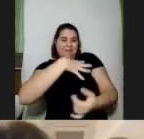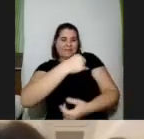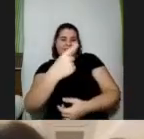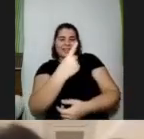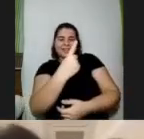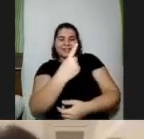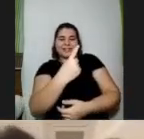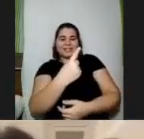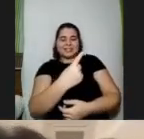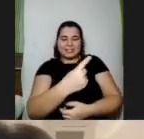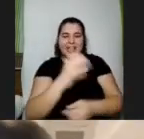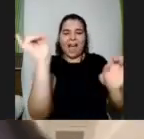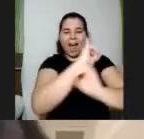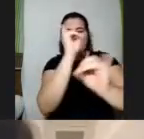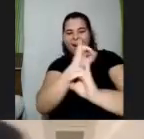fala oi Amanda